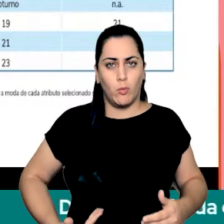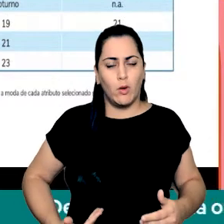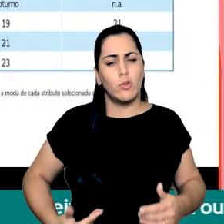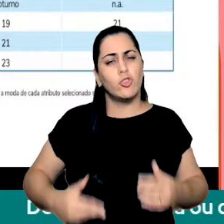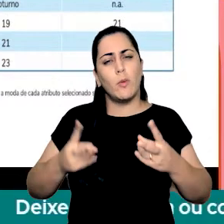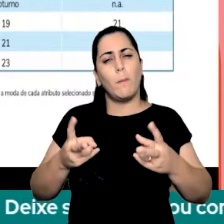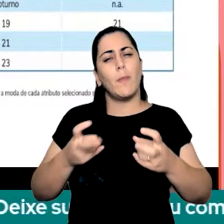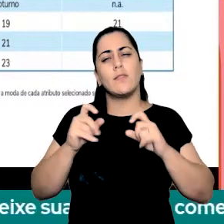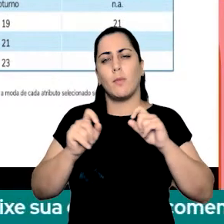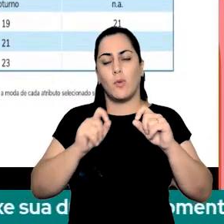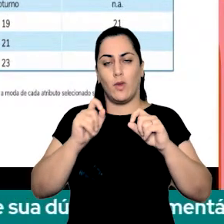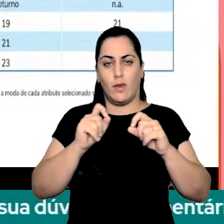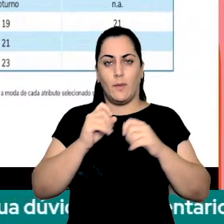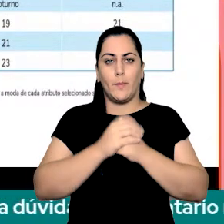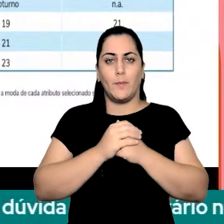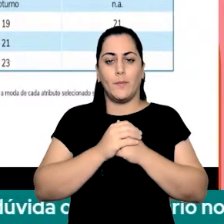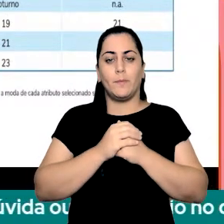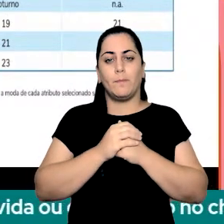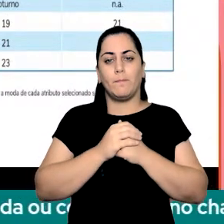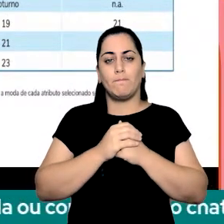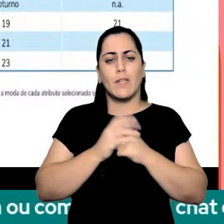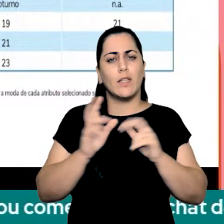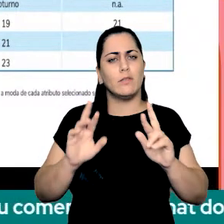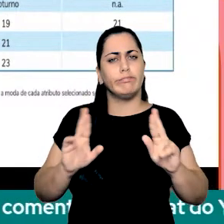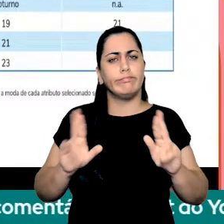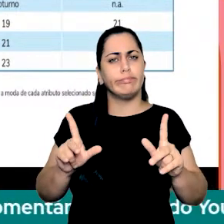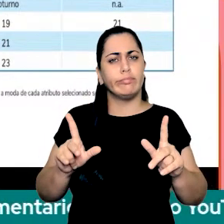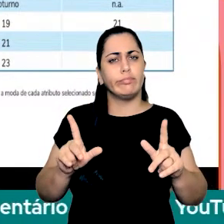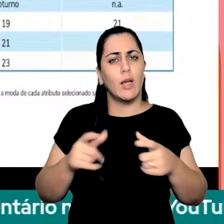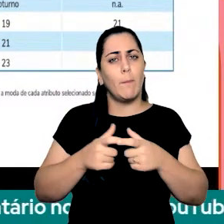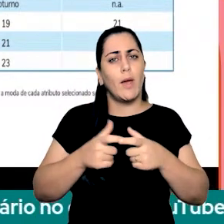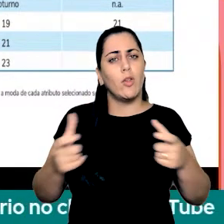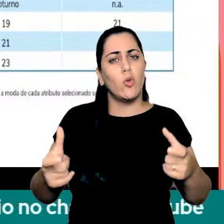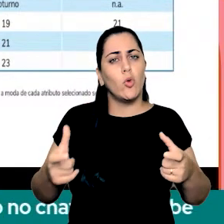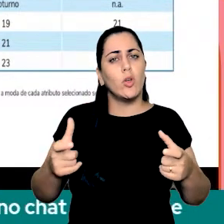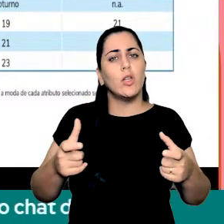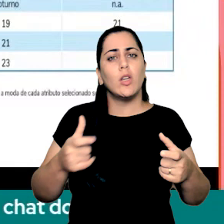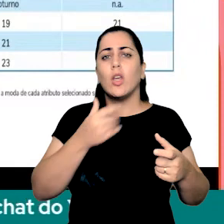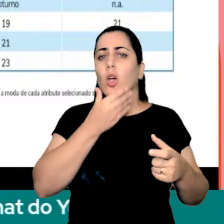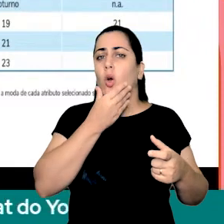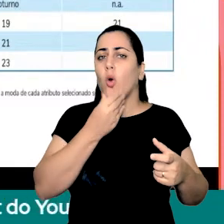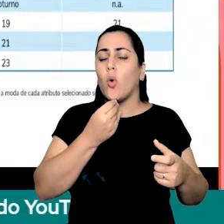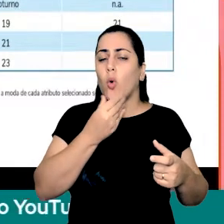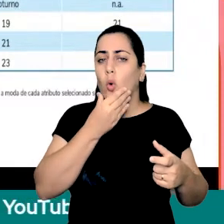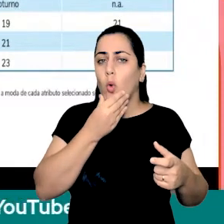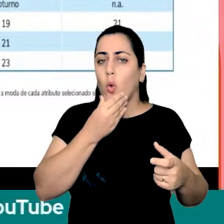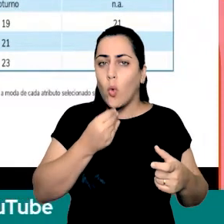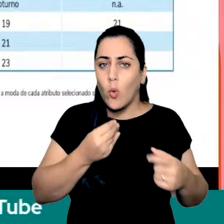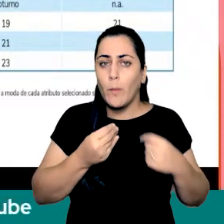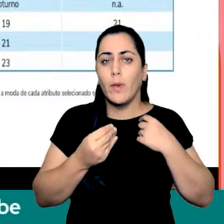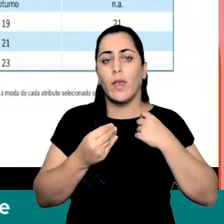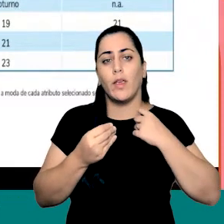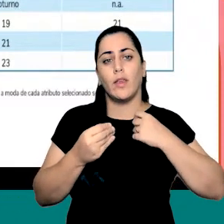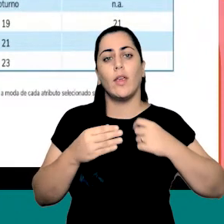gente percebe? É, que ocorre o contrário, os docentes, os homens, né, o sexo masculino, é, está